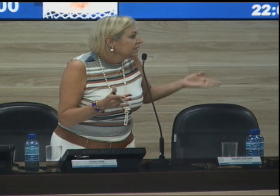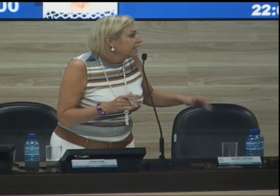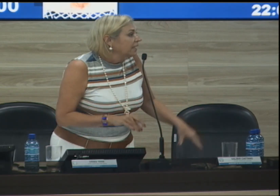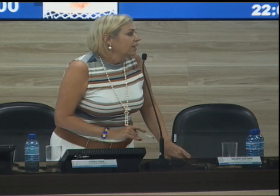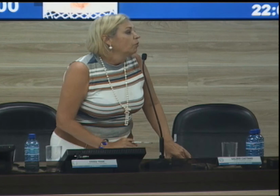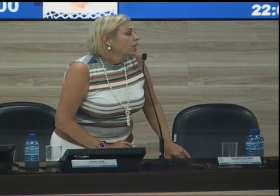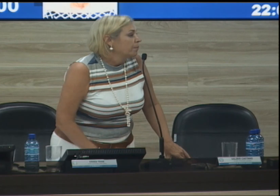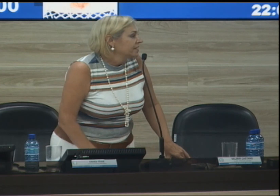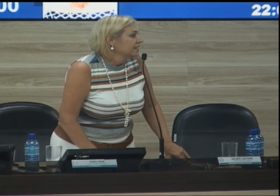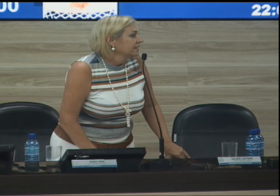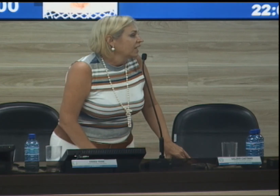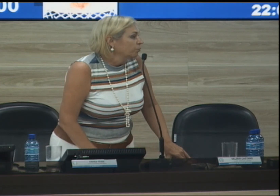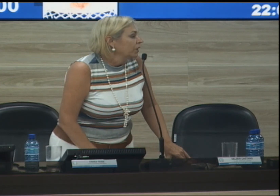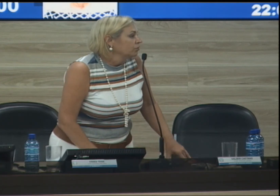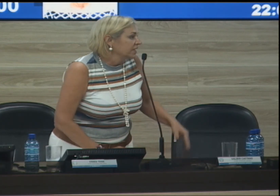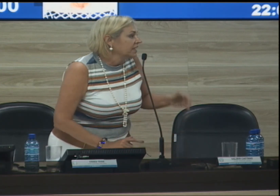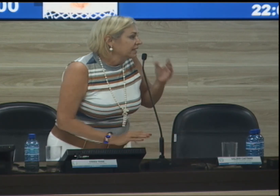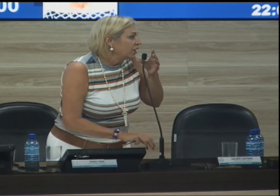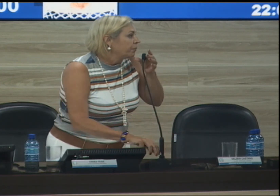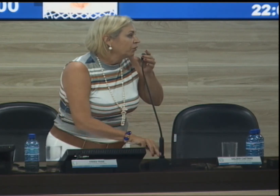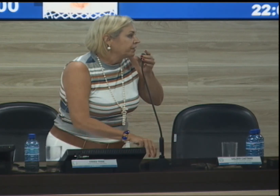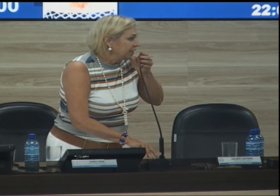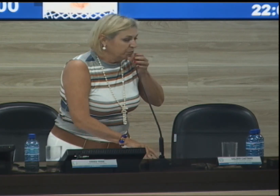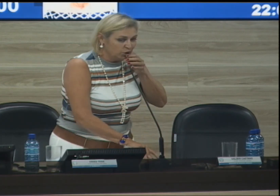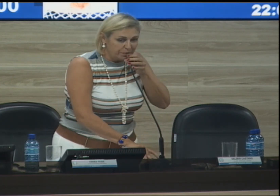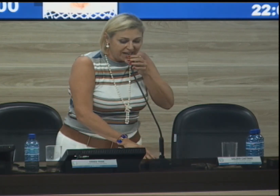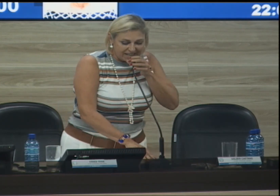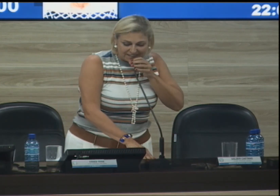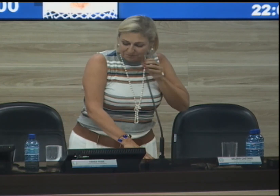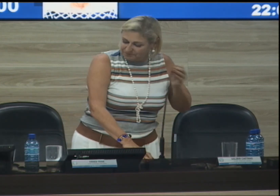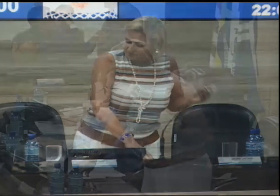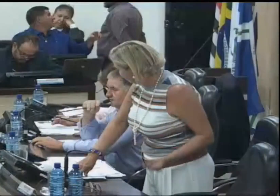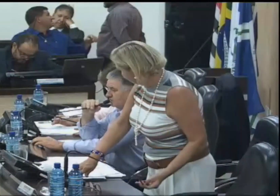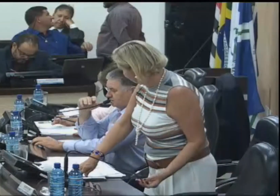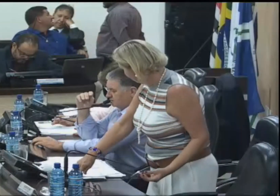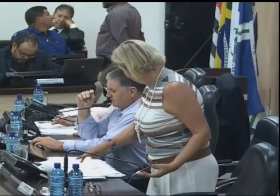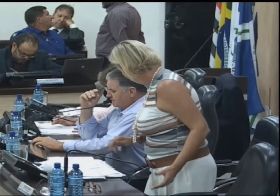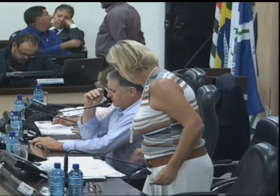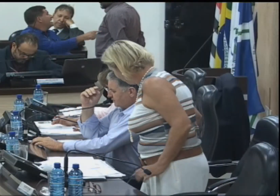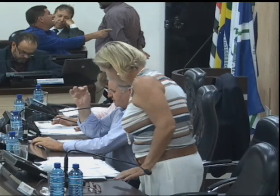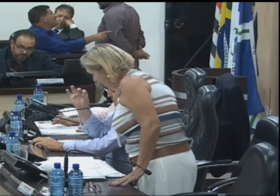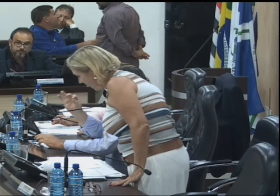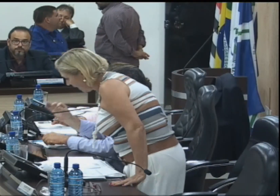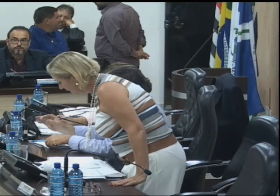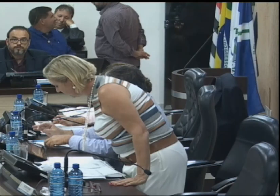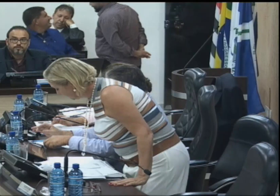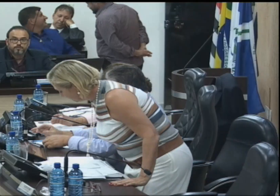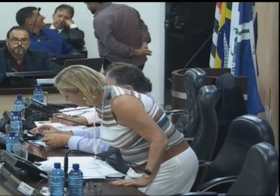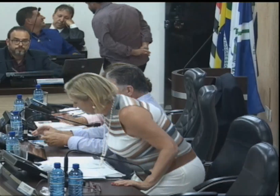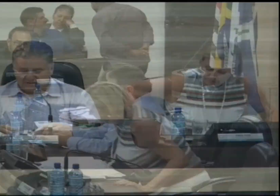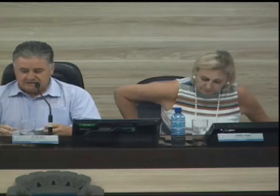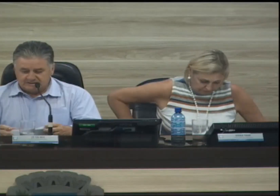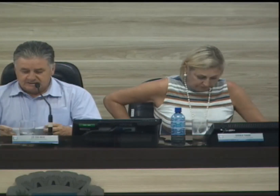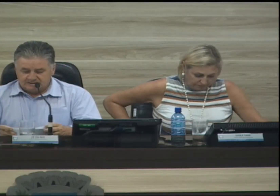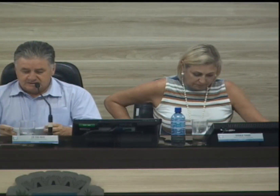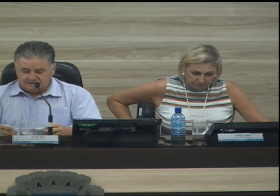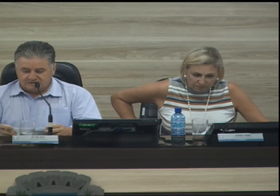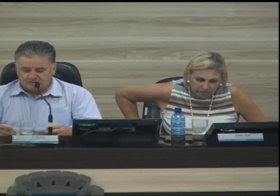integral apresentado pelo secretário Paulo Trigo muito obrigada continue discussão a emenda